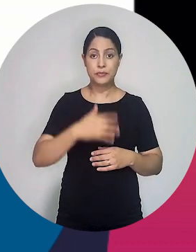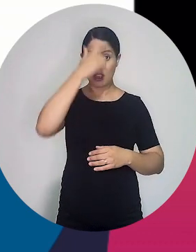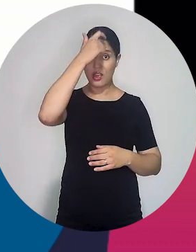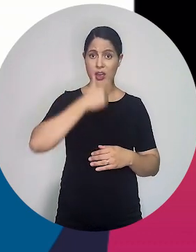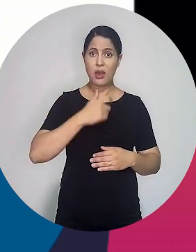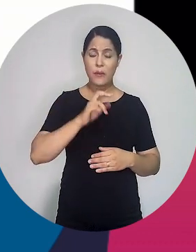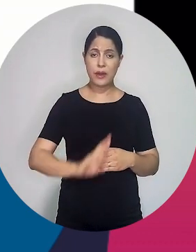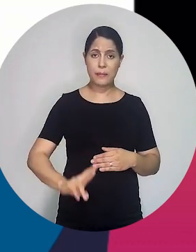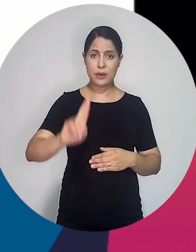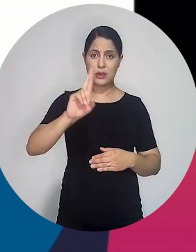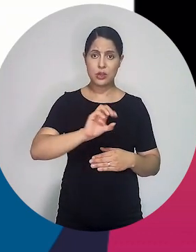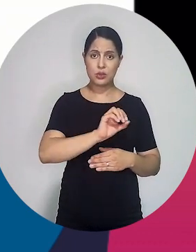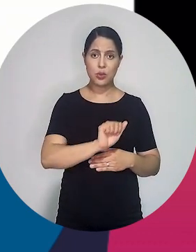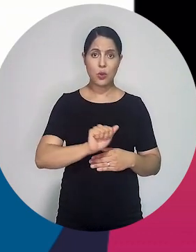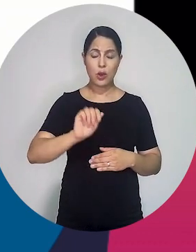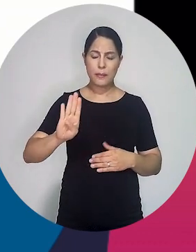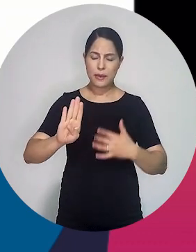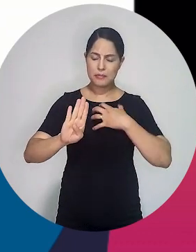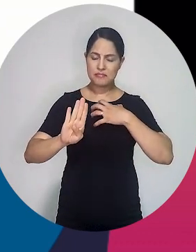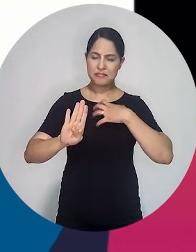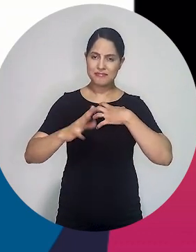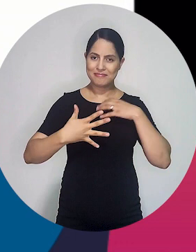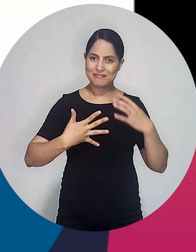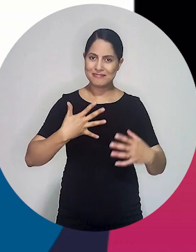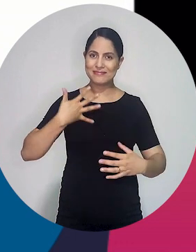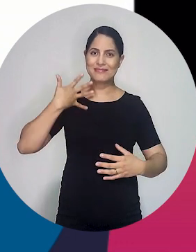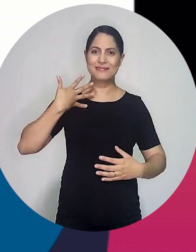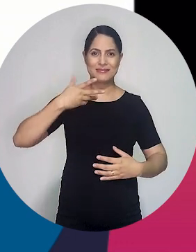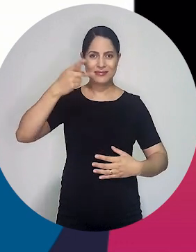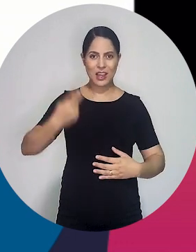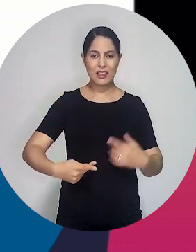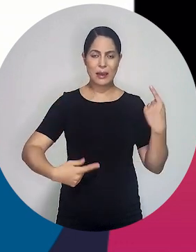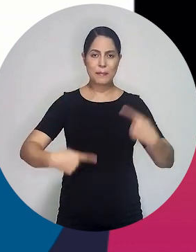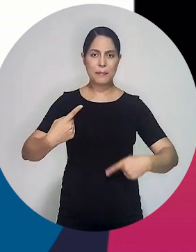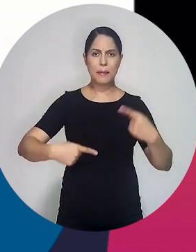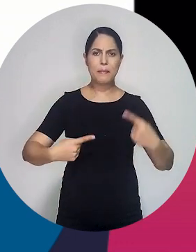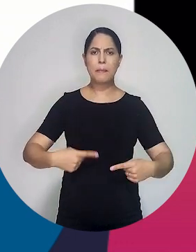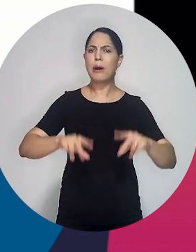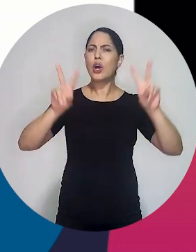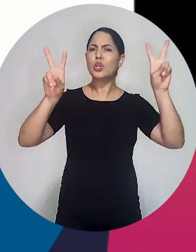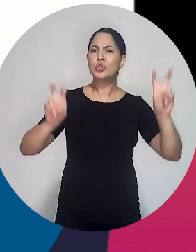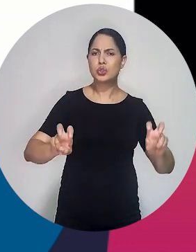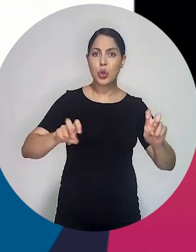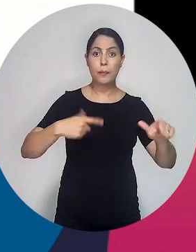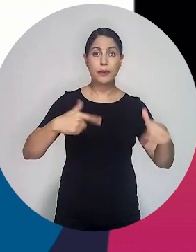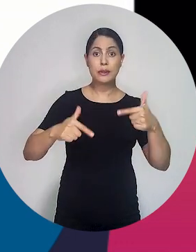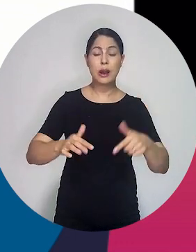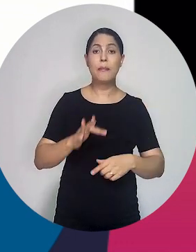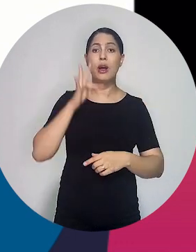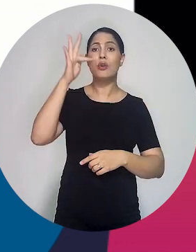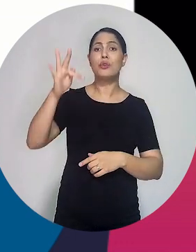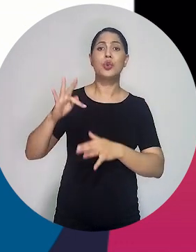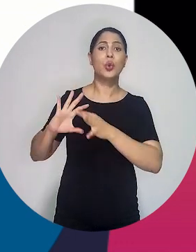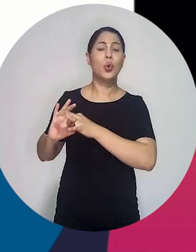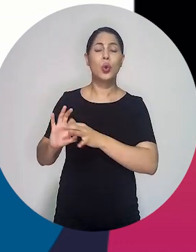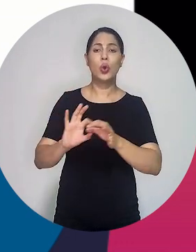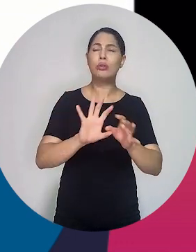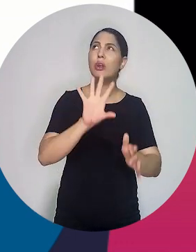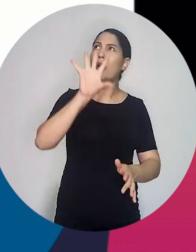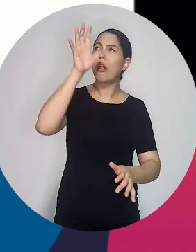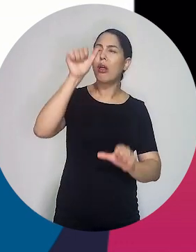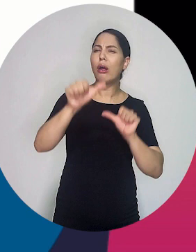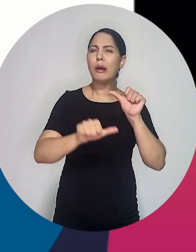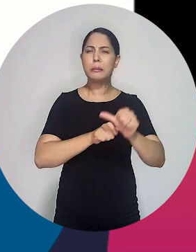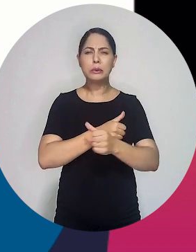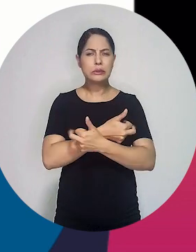Como representante da Associação Brasileira, eu sou honrado de contribuir ao debate sobre o futuro do direito ao trabalho em um